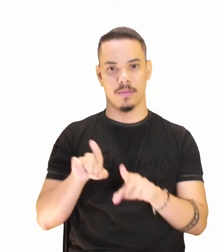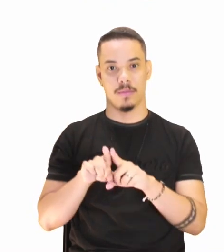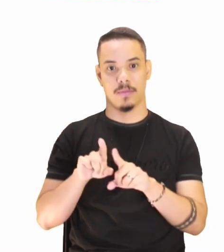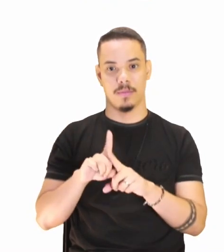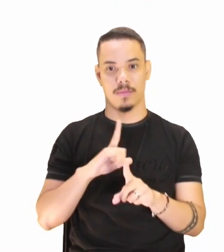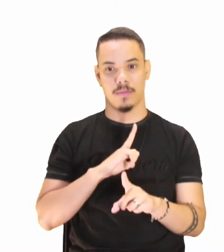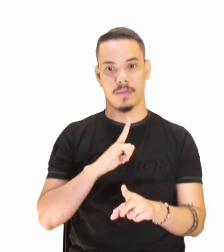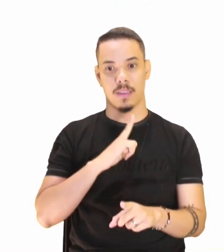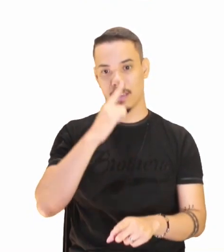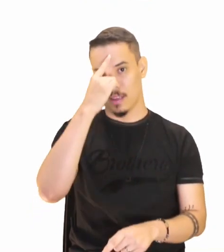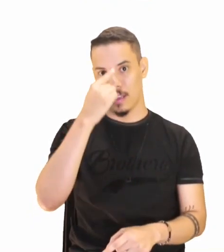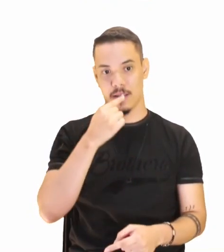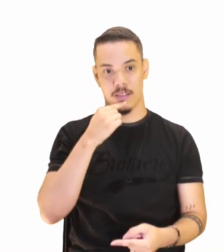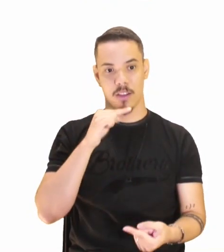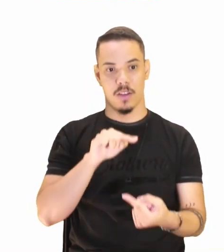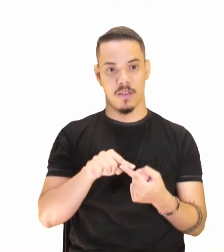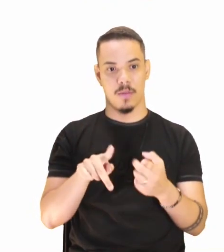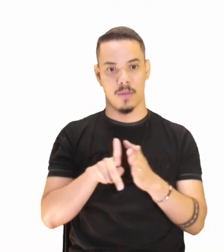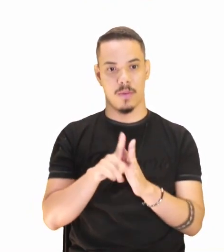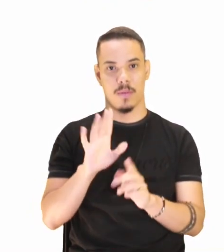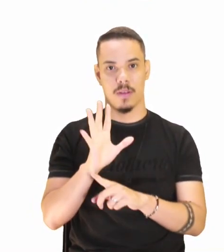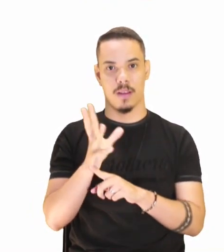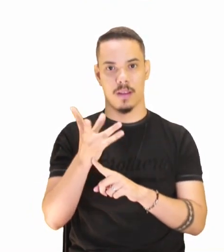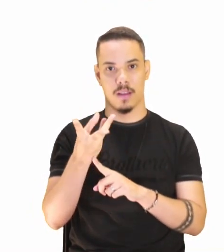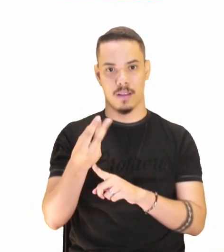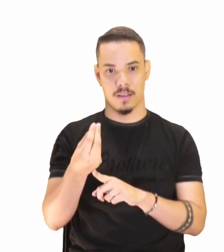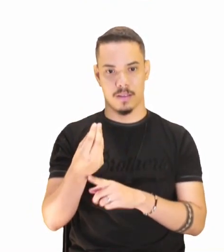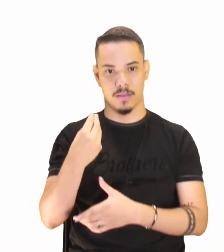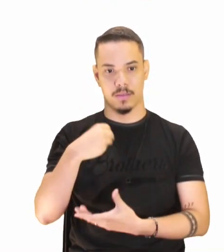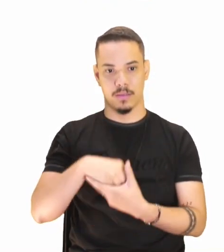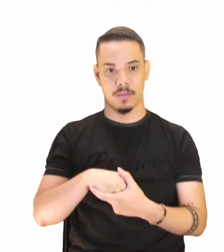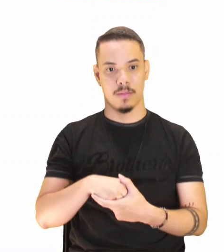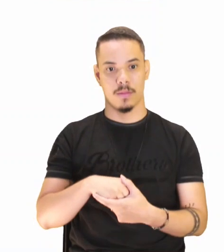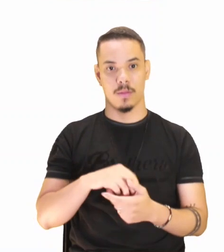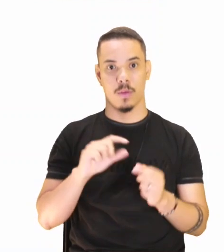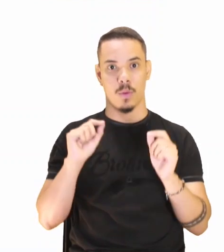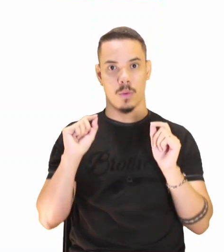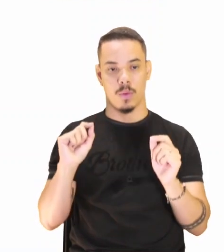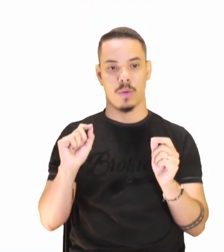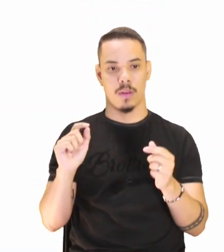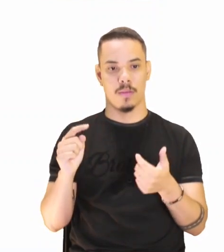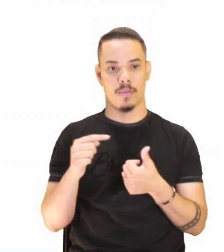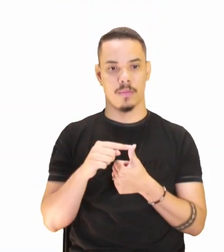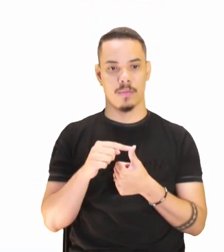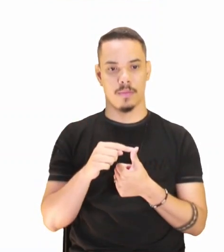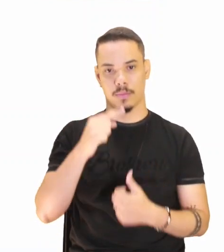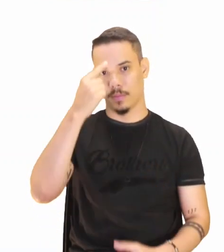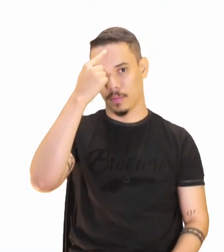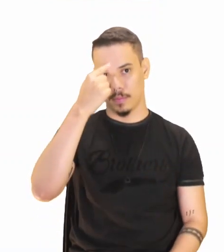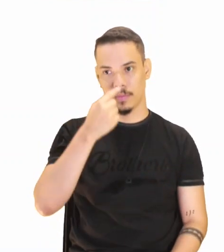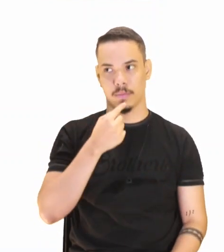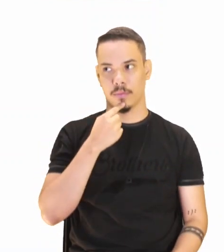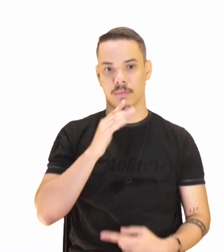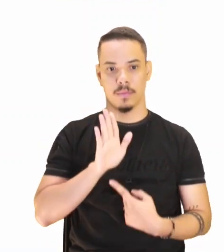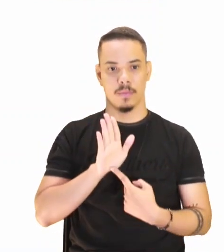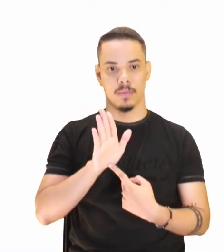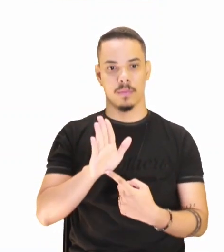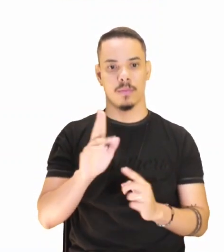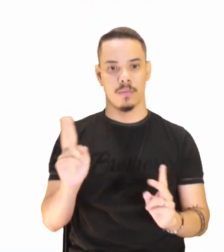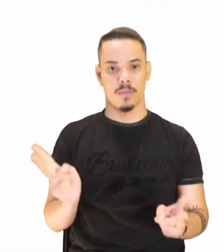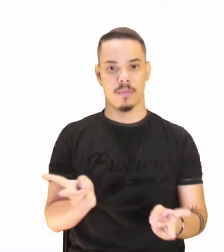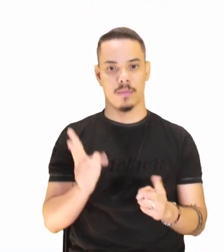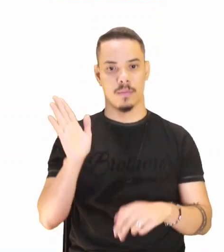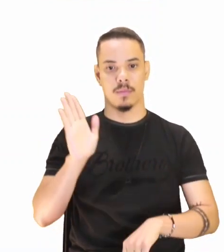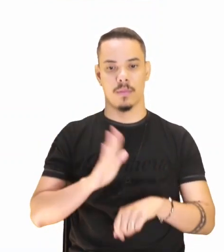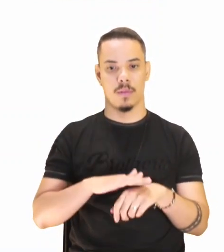identifica-se que as artes plásticas A. Letra A. A imagem passa a valer